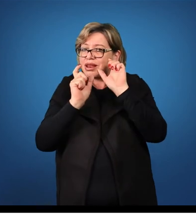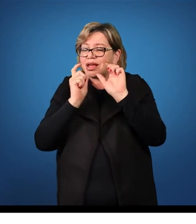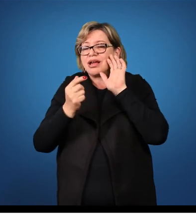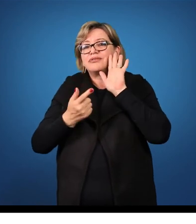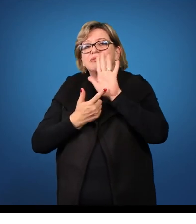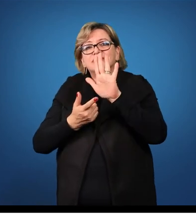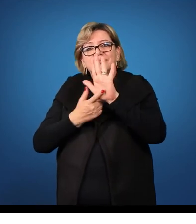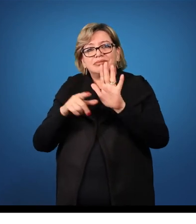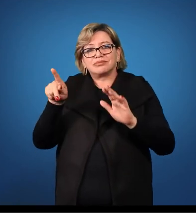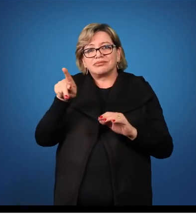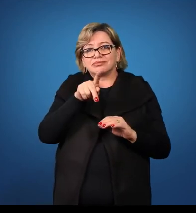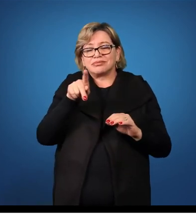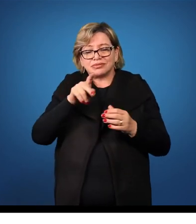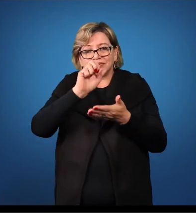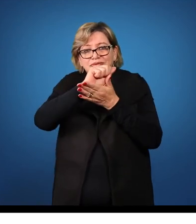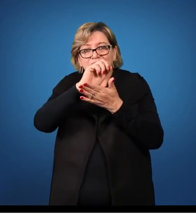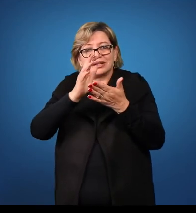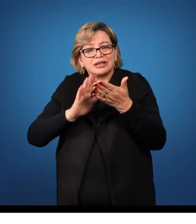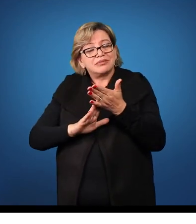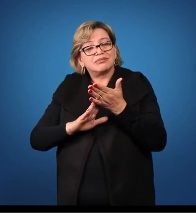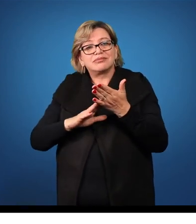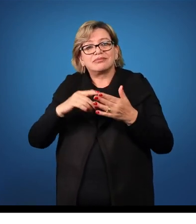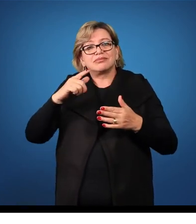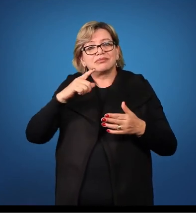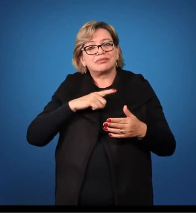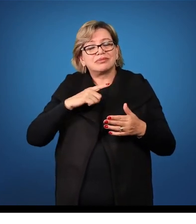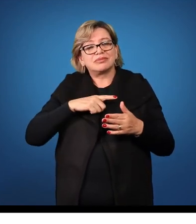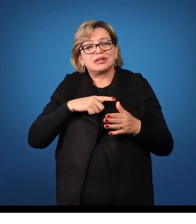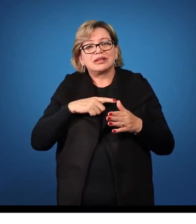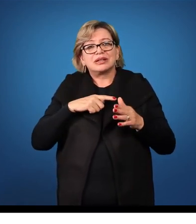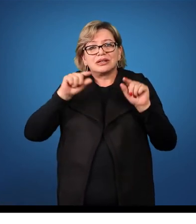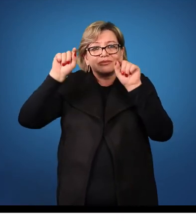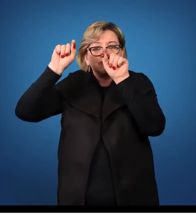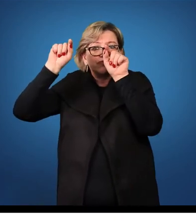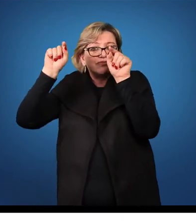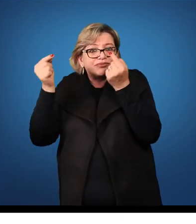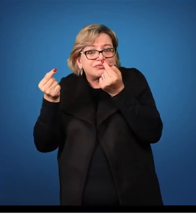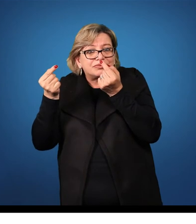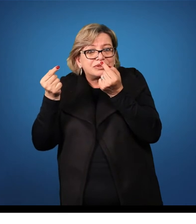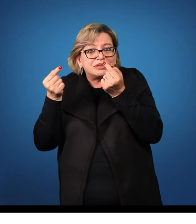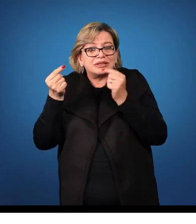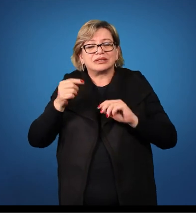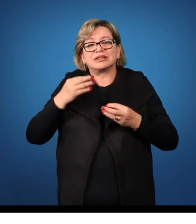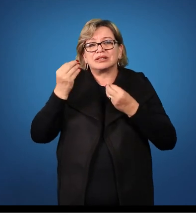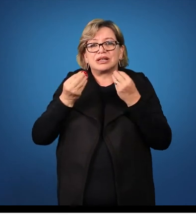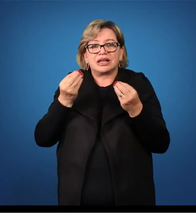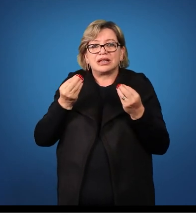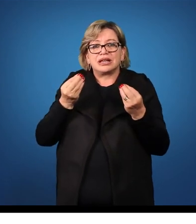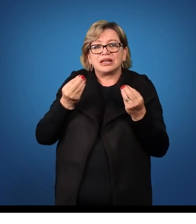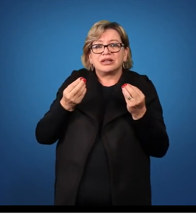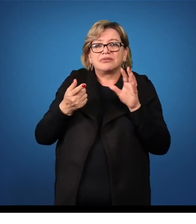também pelo professor nas atividades, vai, apresenta entre parênteses. Você tem